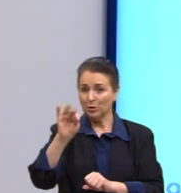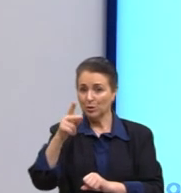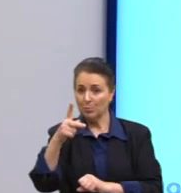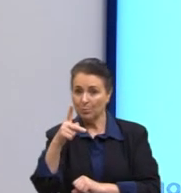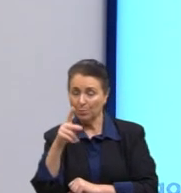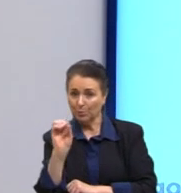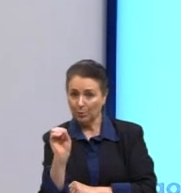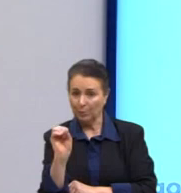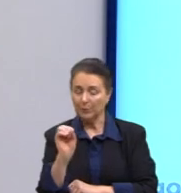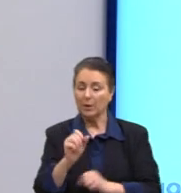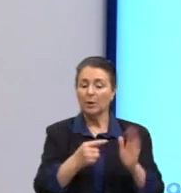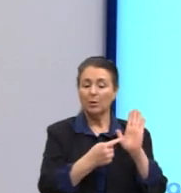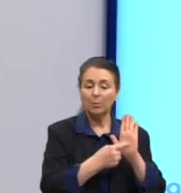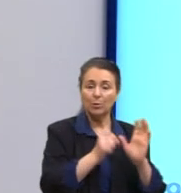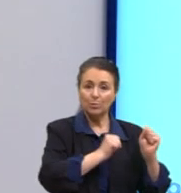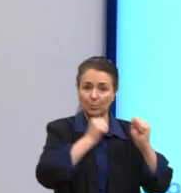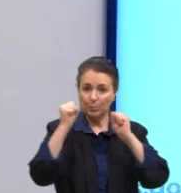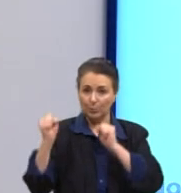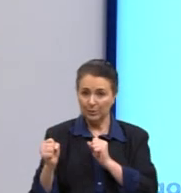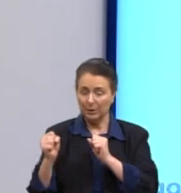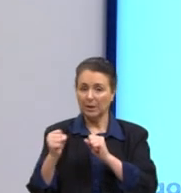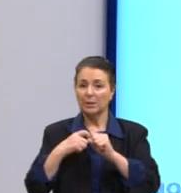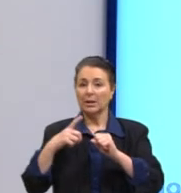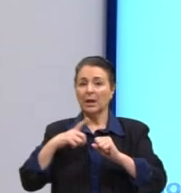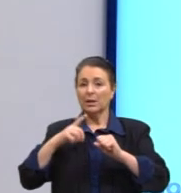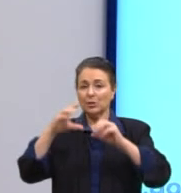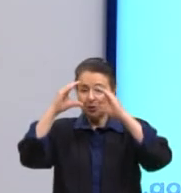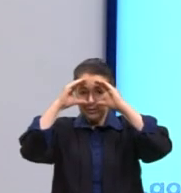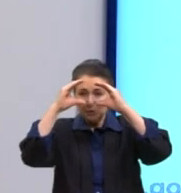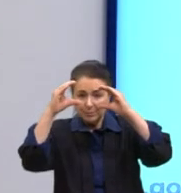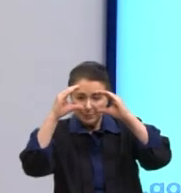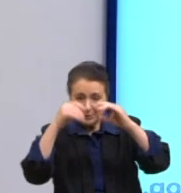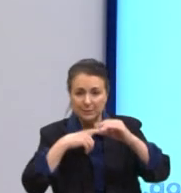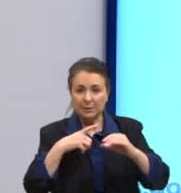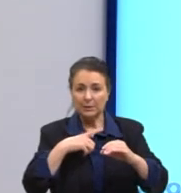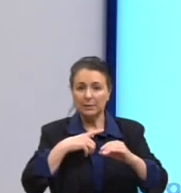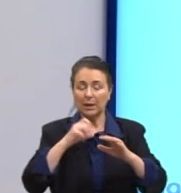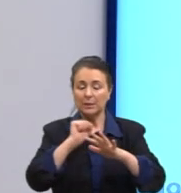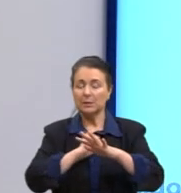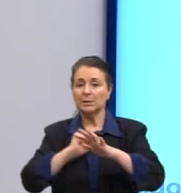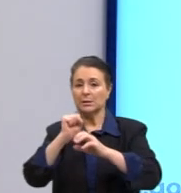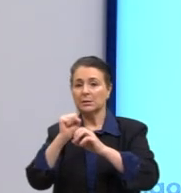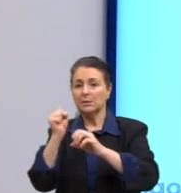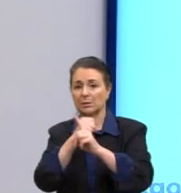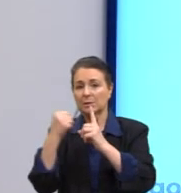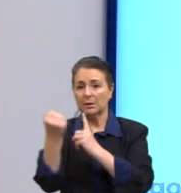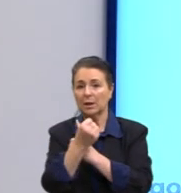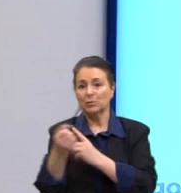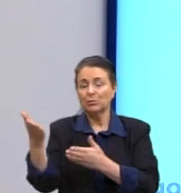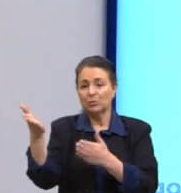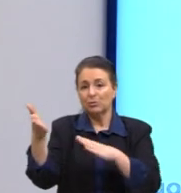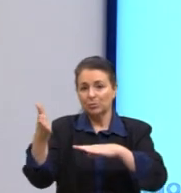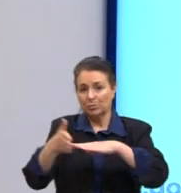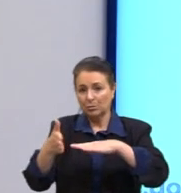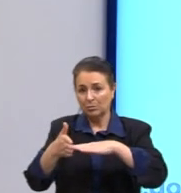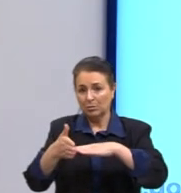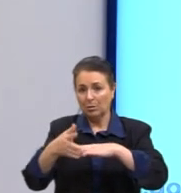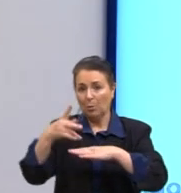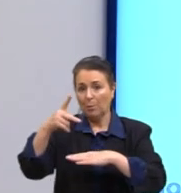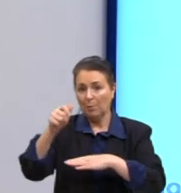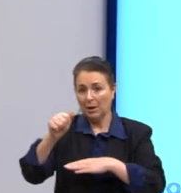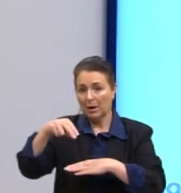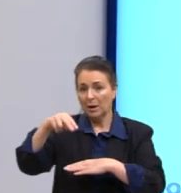o poder da disciplina nas sociedades contemporâneas, exercido preferencialmente por mecanismos. Turma, o panóptico, aqui,